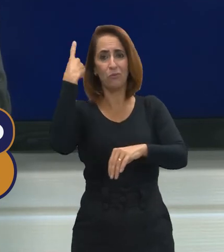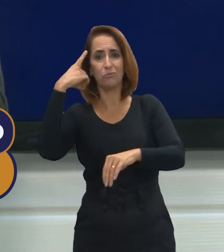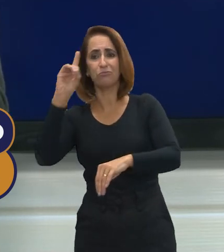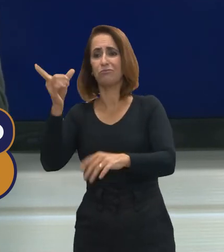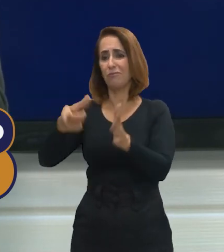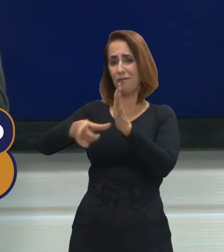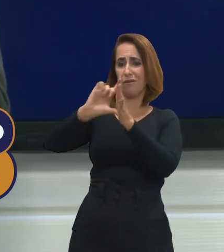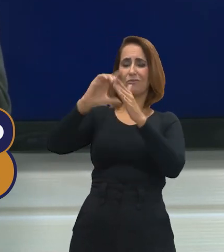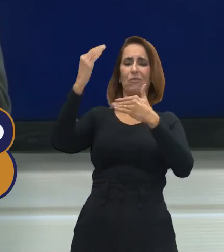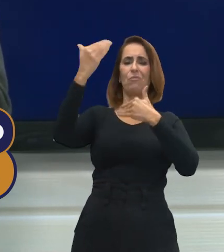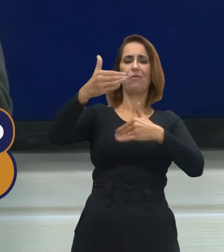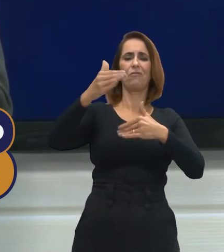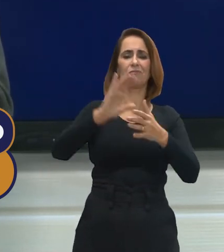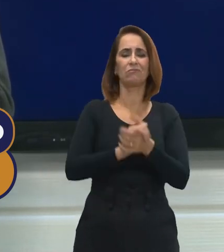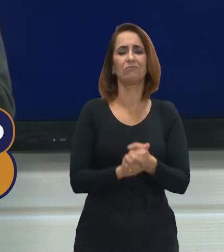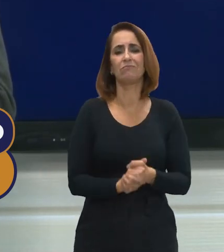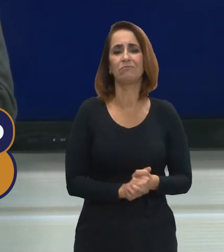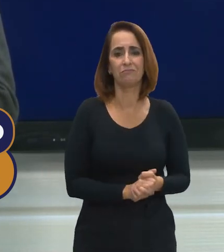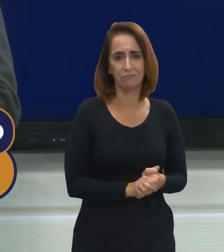antes